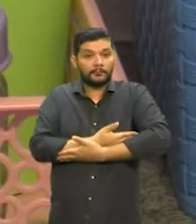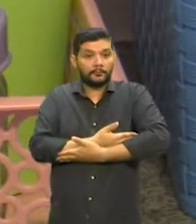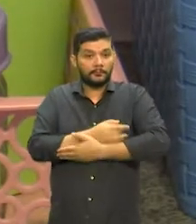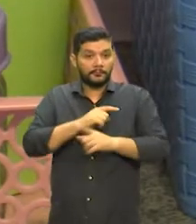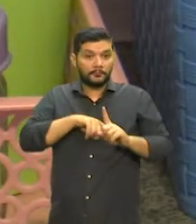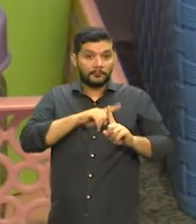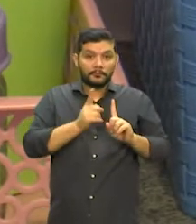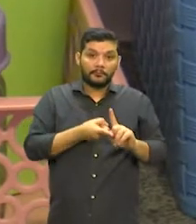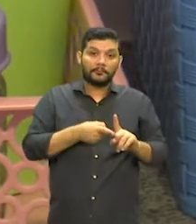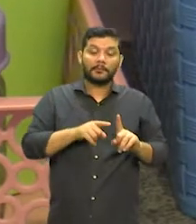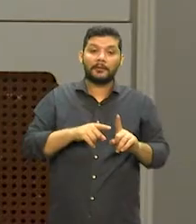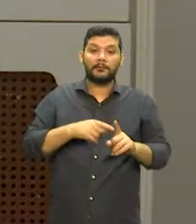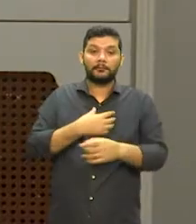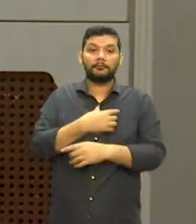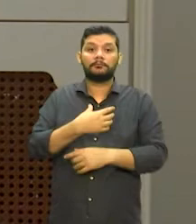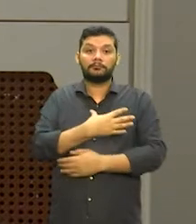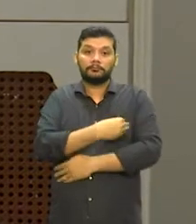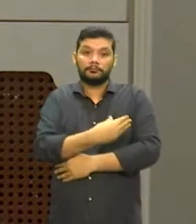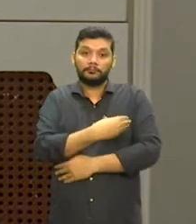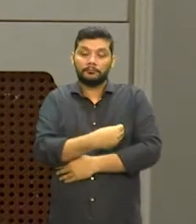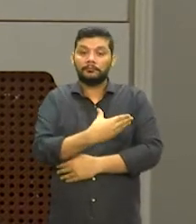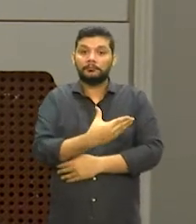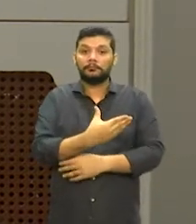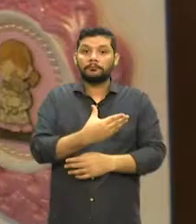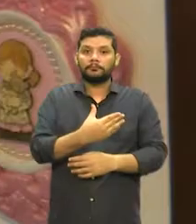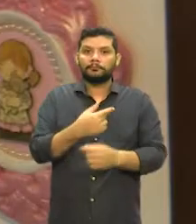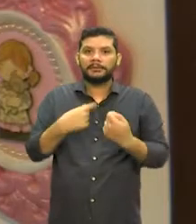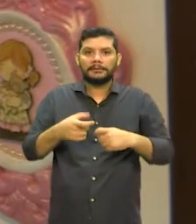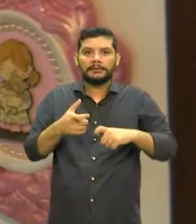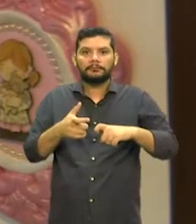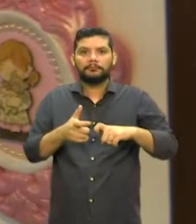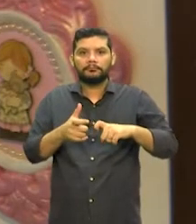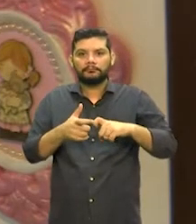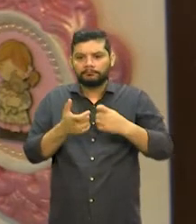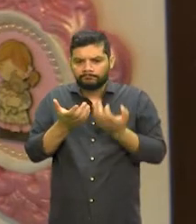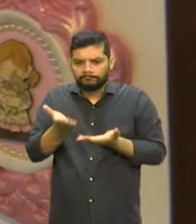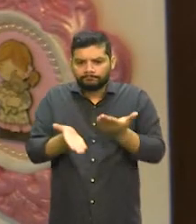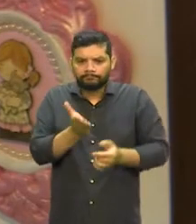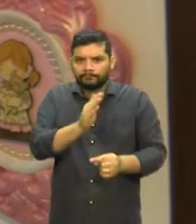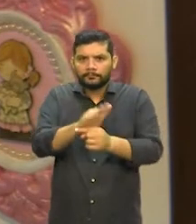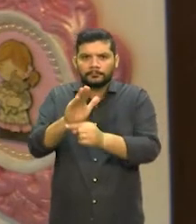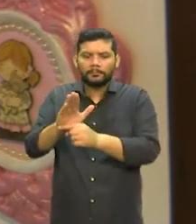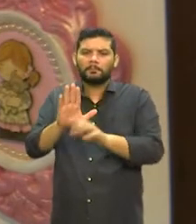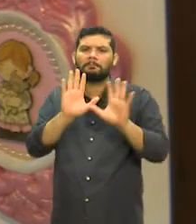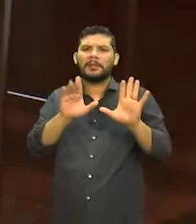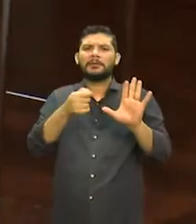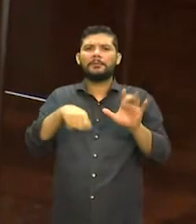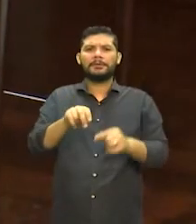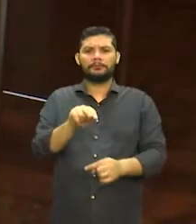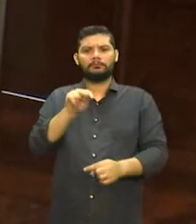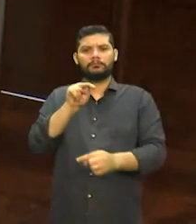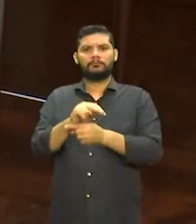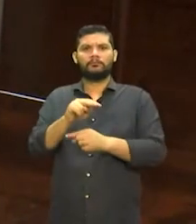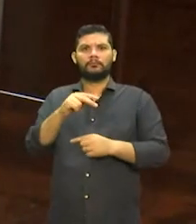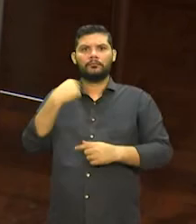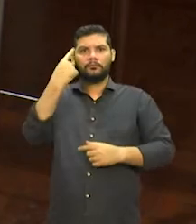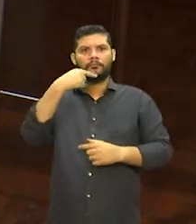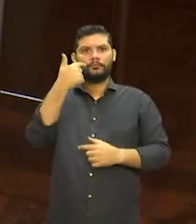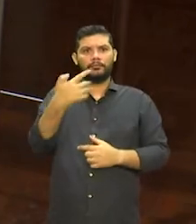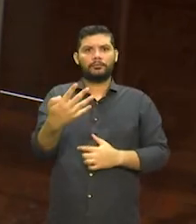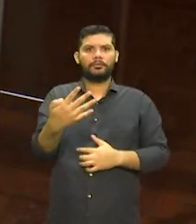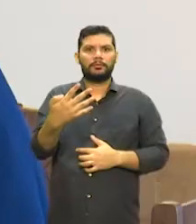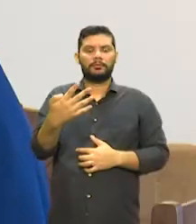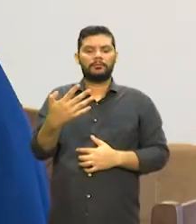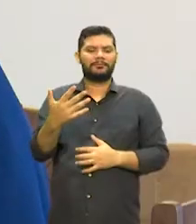que demandam atenção diária em serviço de saúde, mas sem necessidade da vigilância constante de um leito